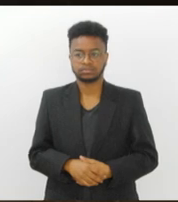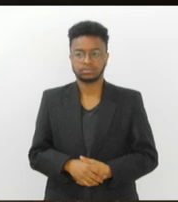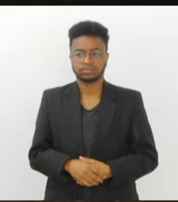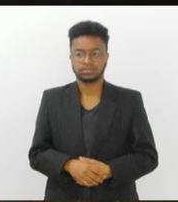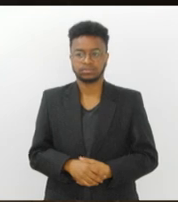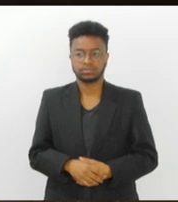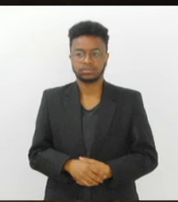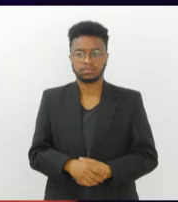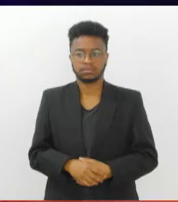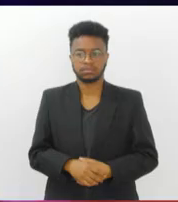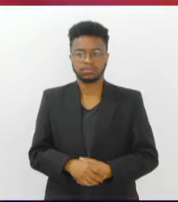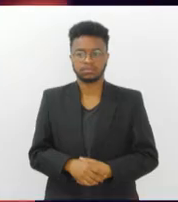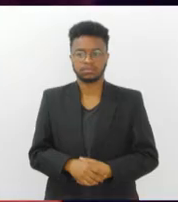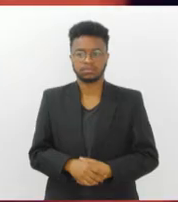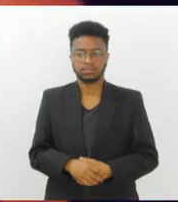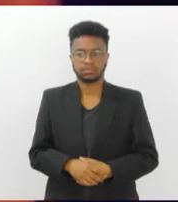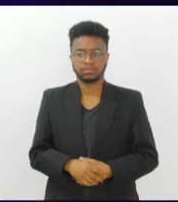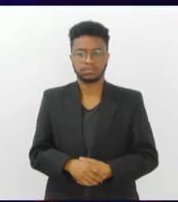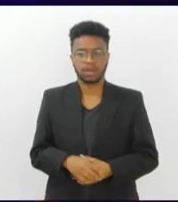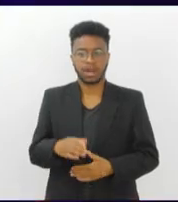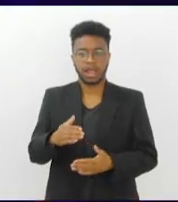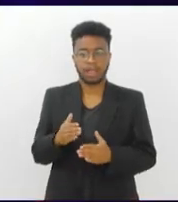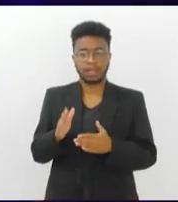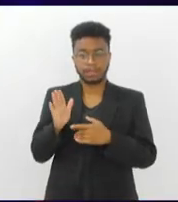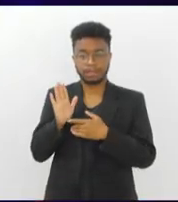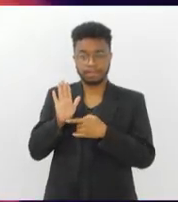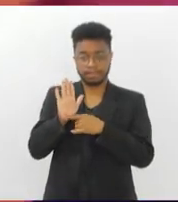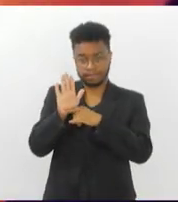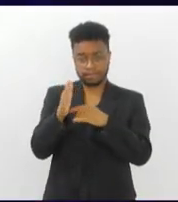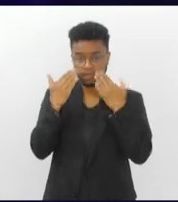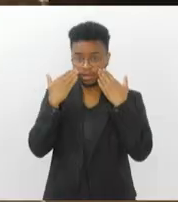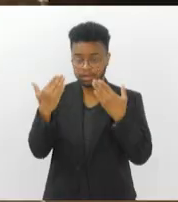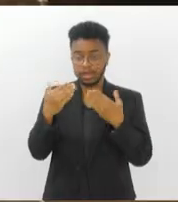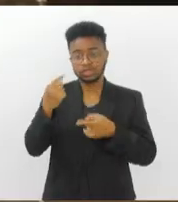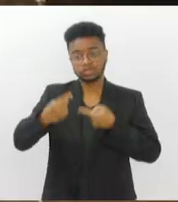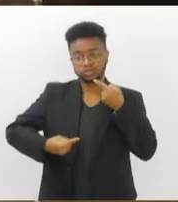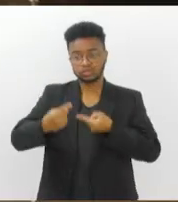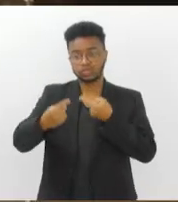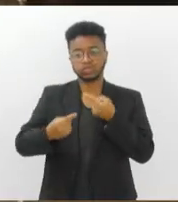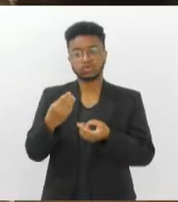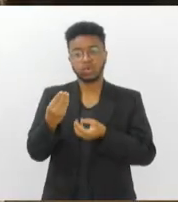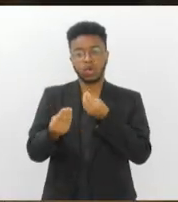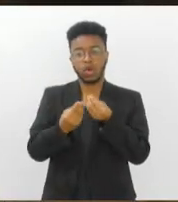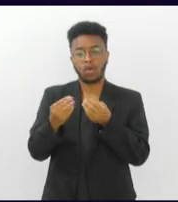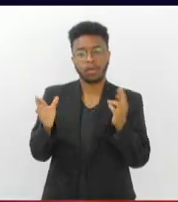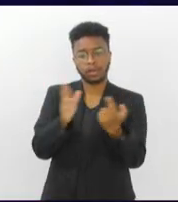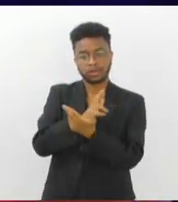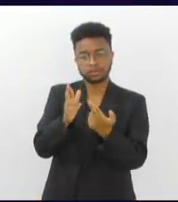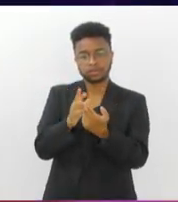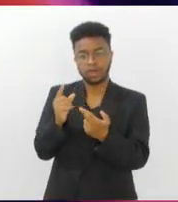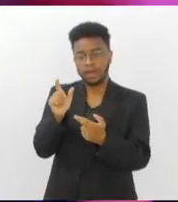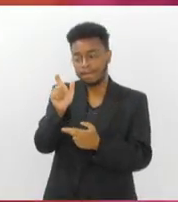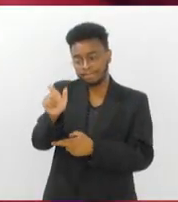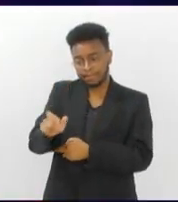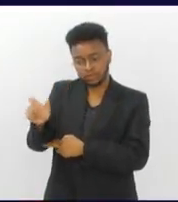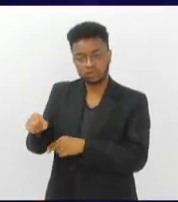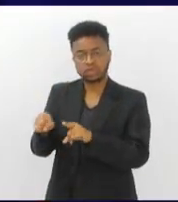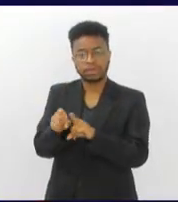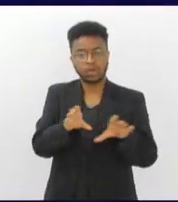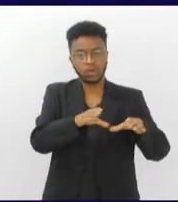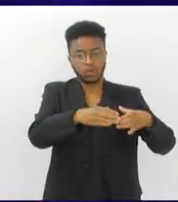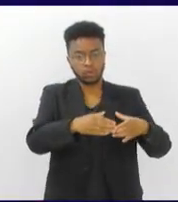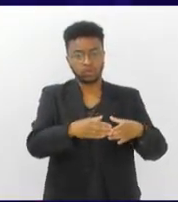Na apresentação, ele discute a relação sujeito versus coletivo, com um olhar amplo para a coreografia